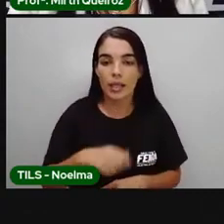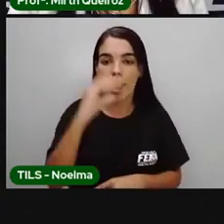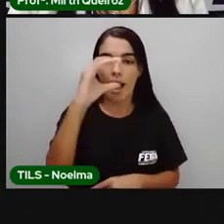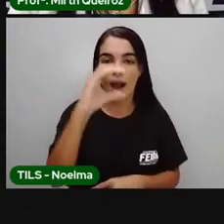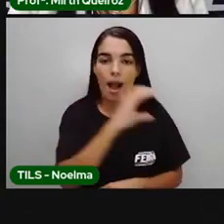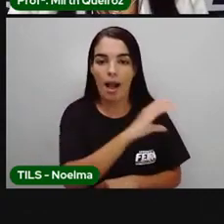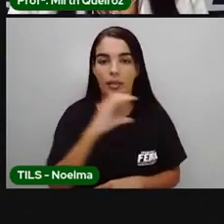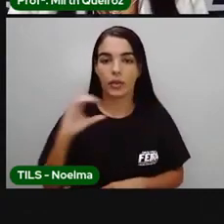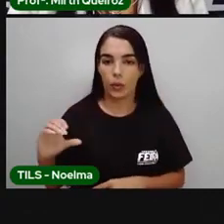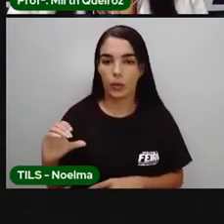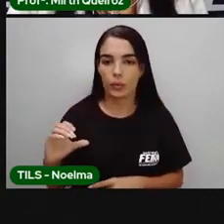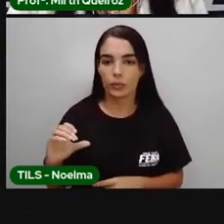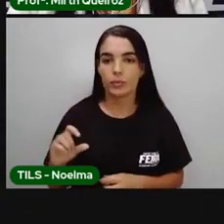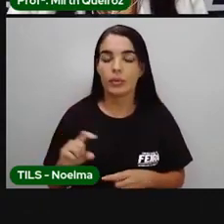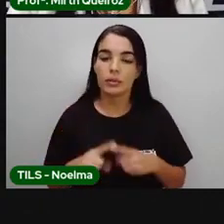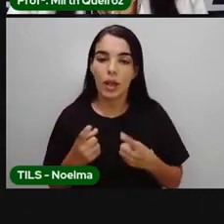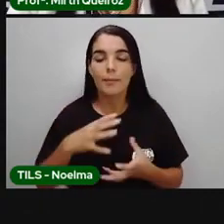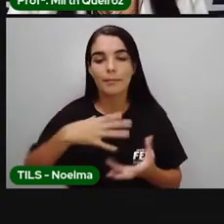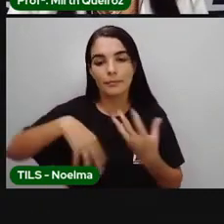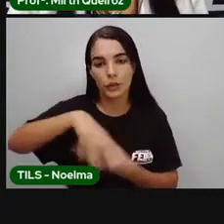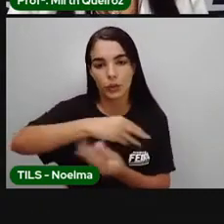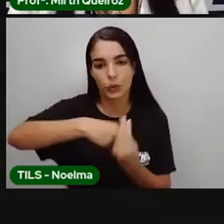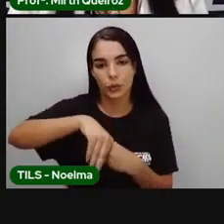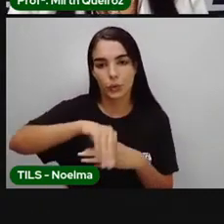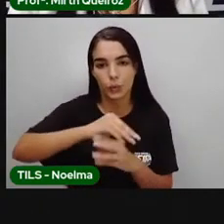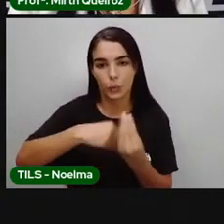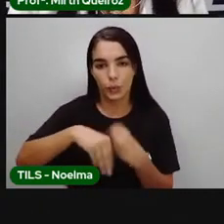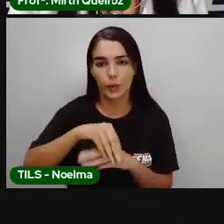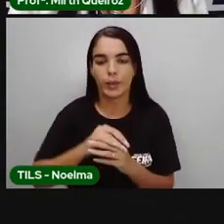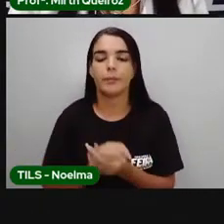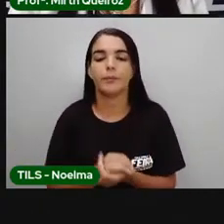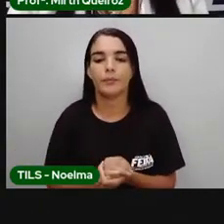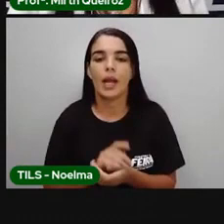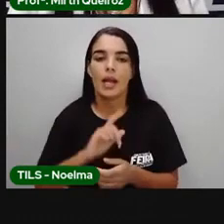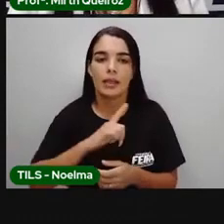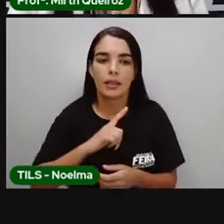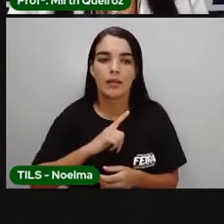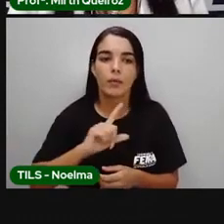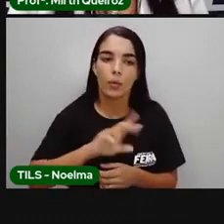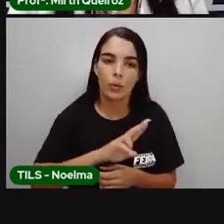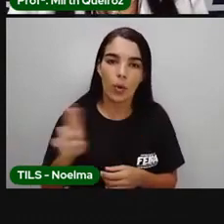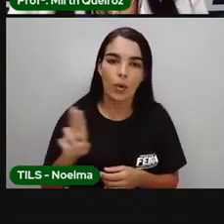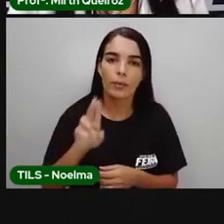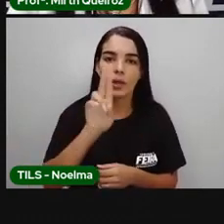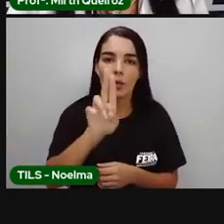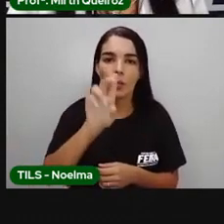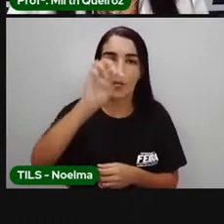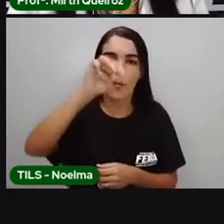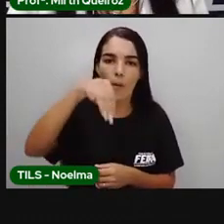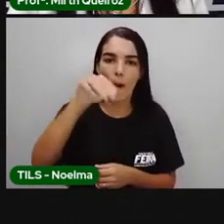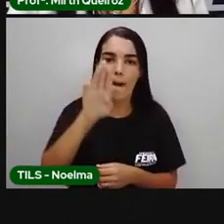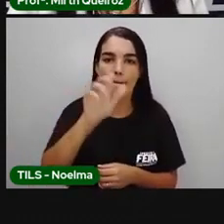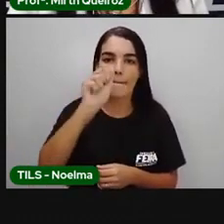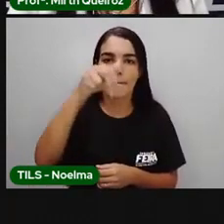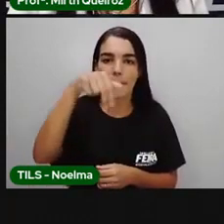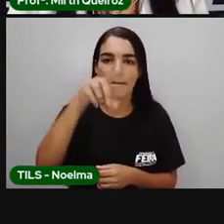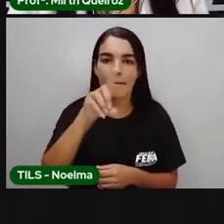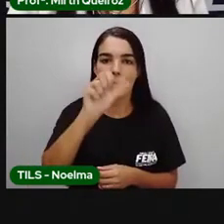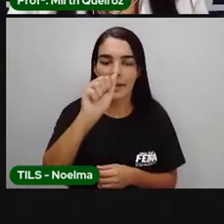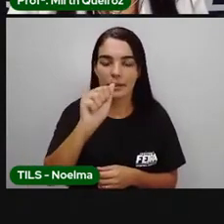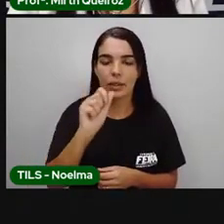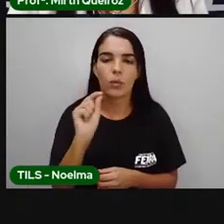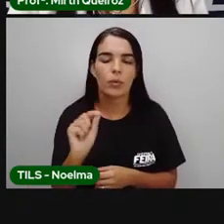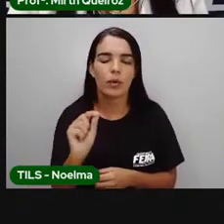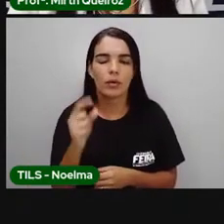catolicismo, né? Então, é uma mistura do Candomblé, do catolicismo e do espiritismo. Consideravam que o